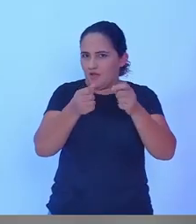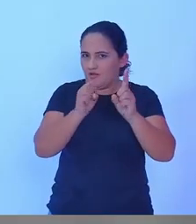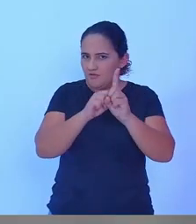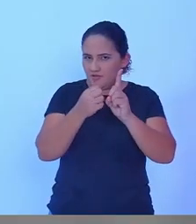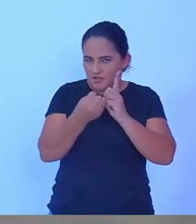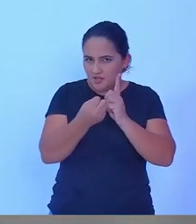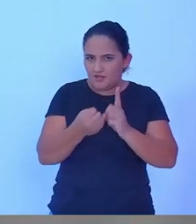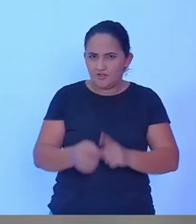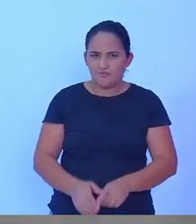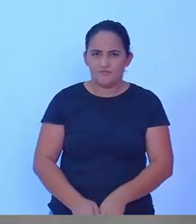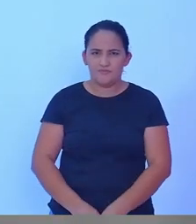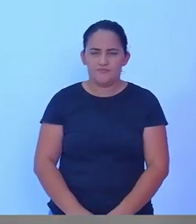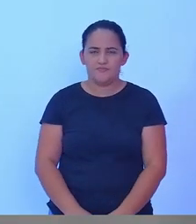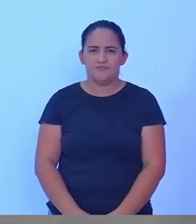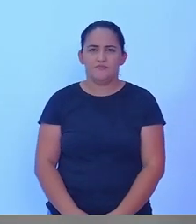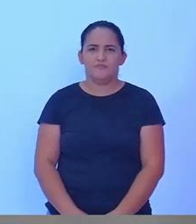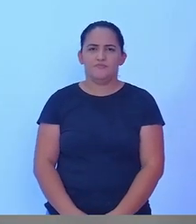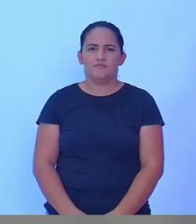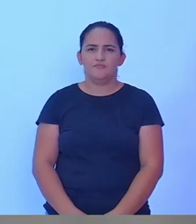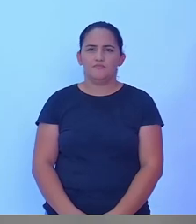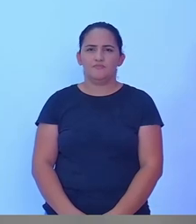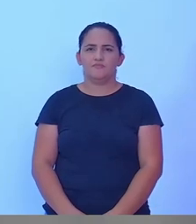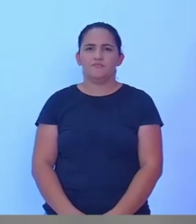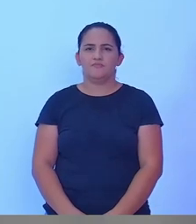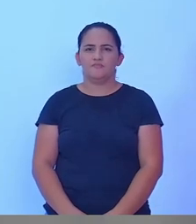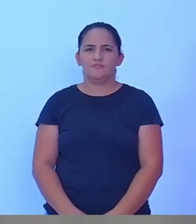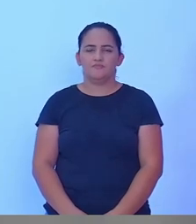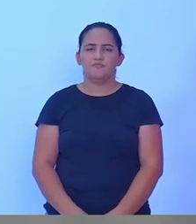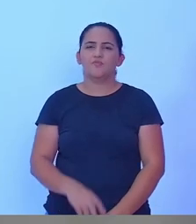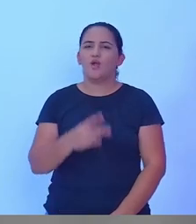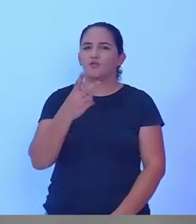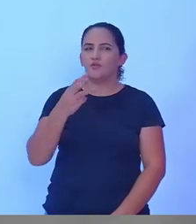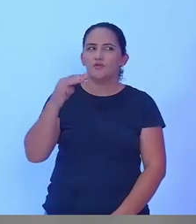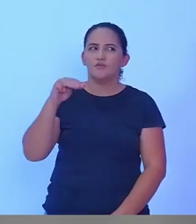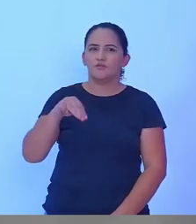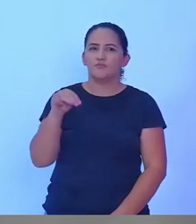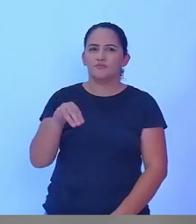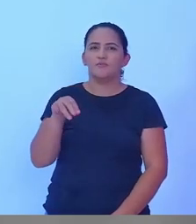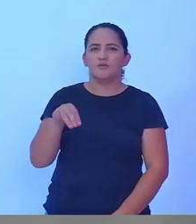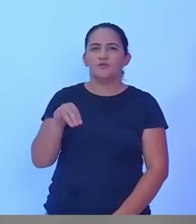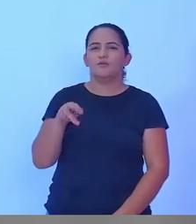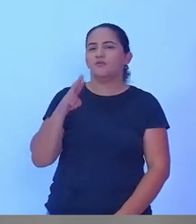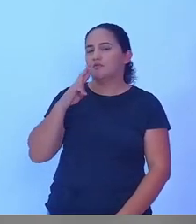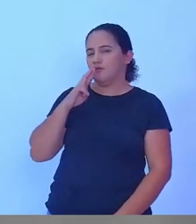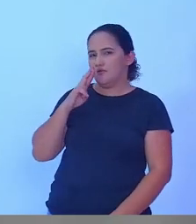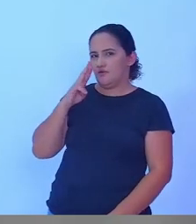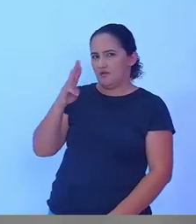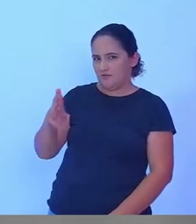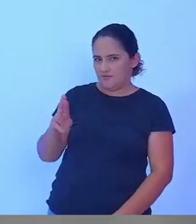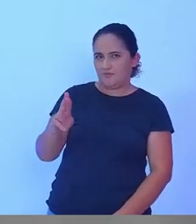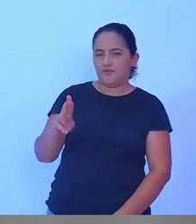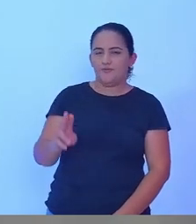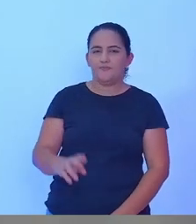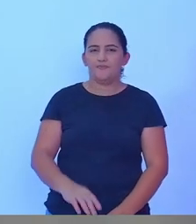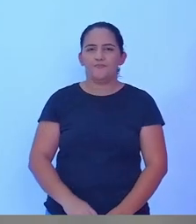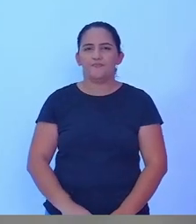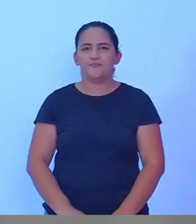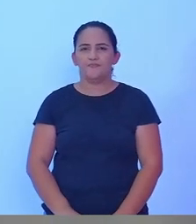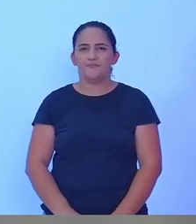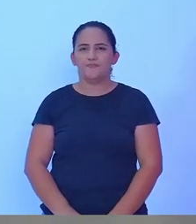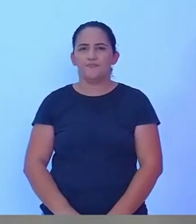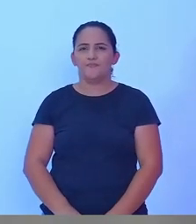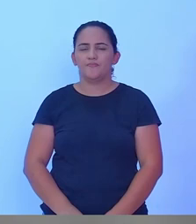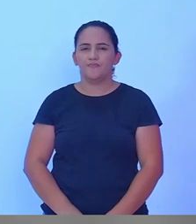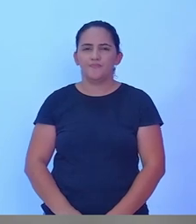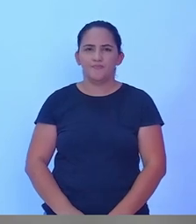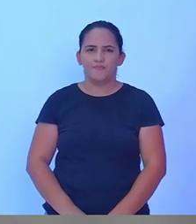O candidato Lucindo terá agora dois minutos para responder o questionamento do Thiago Moreira.